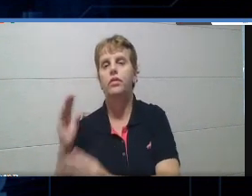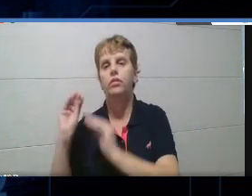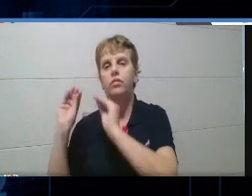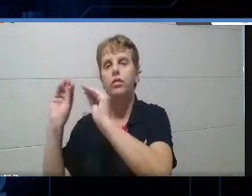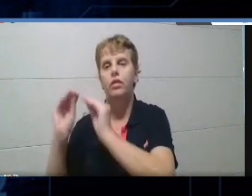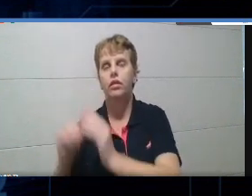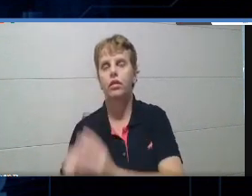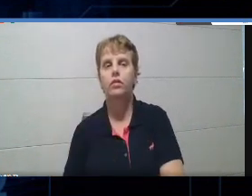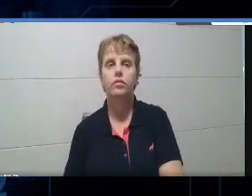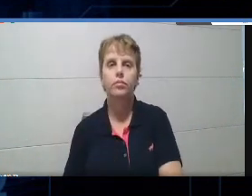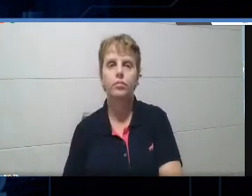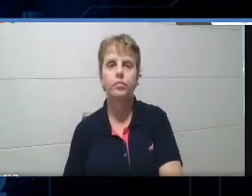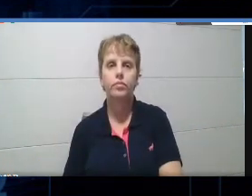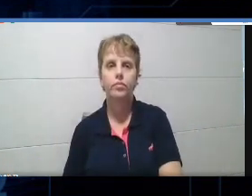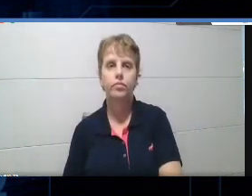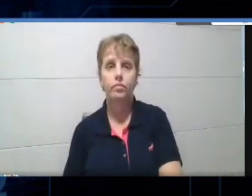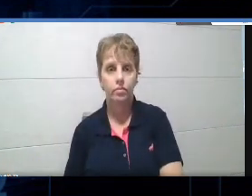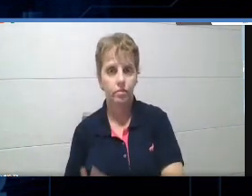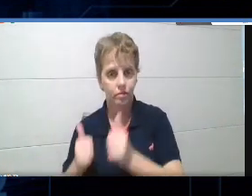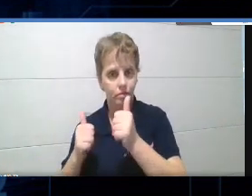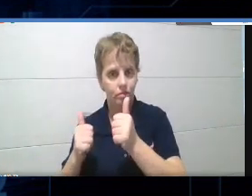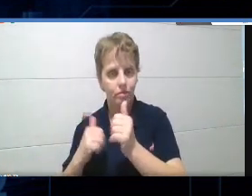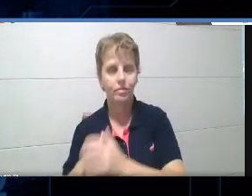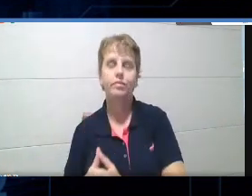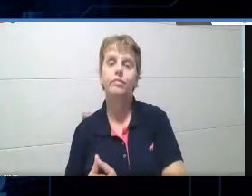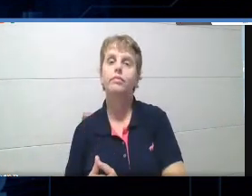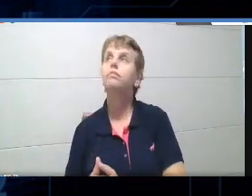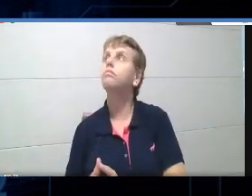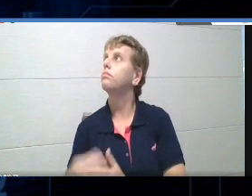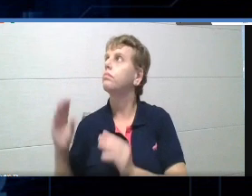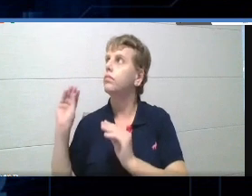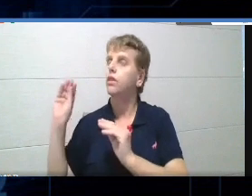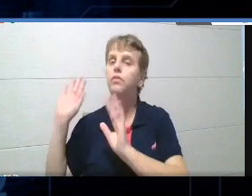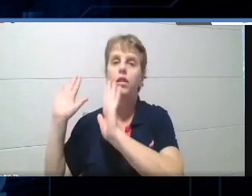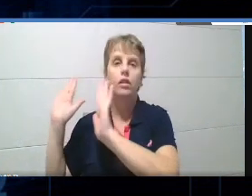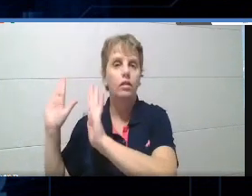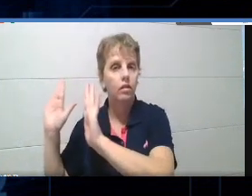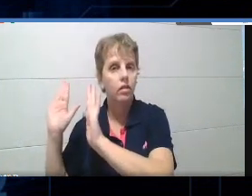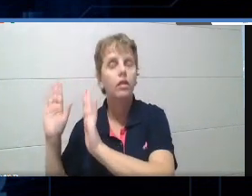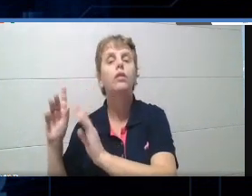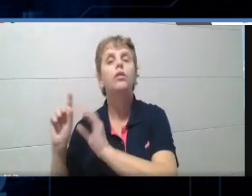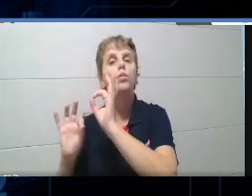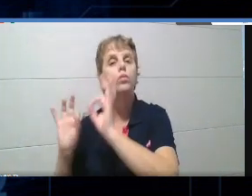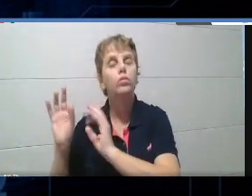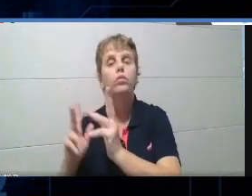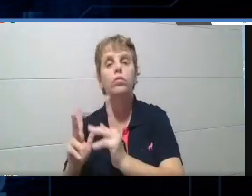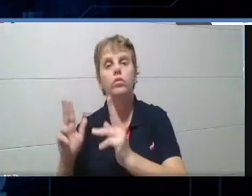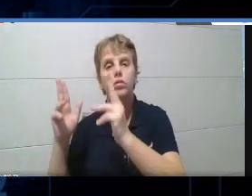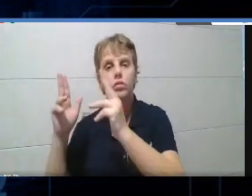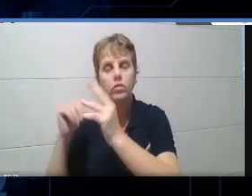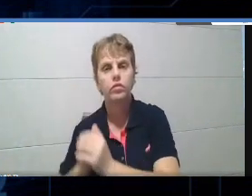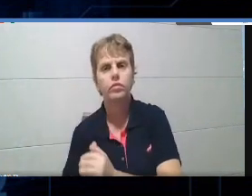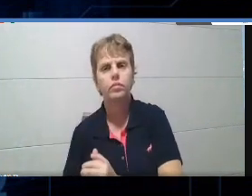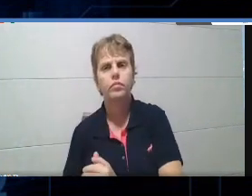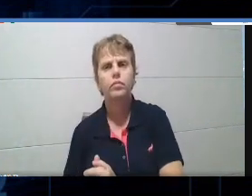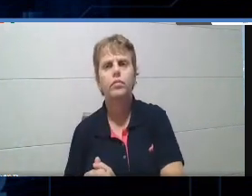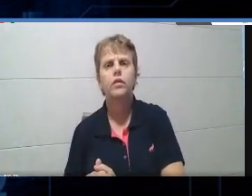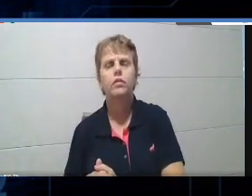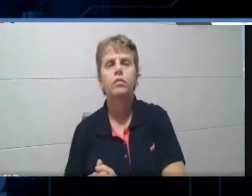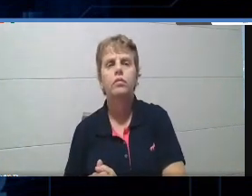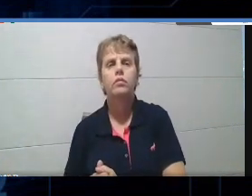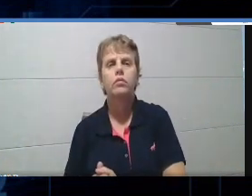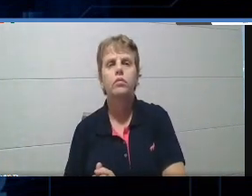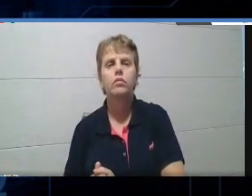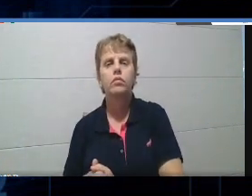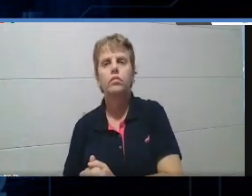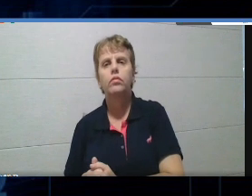eu, no caso. Certo? Então, aqui fica os quizzes que vocês editaram. E como que faz para criar um